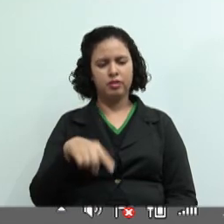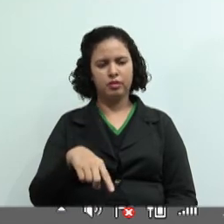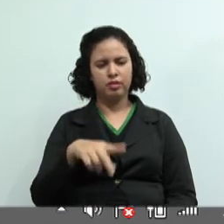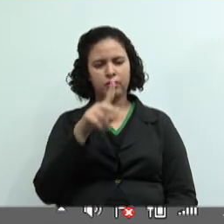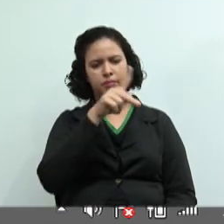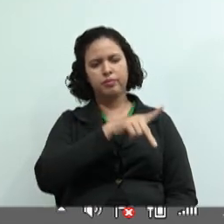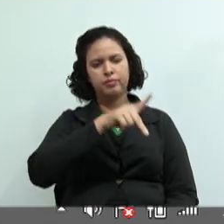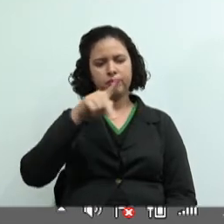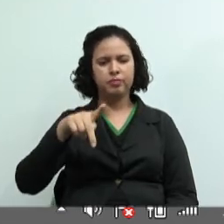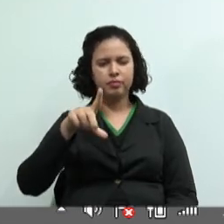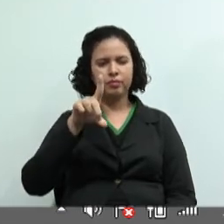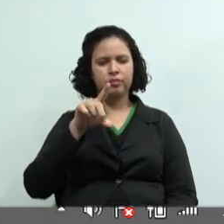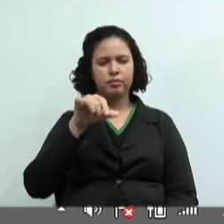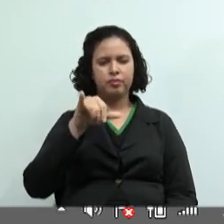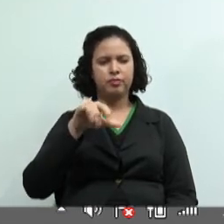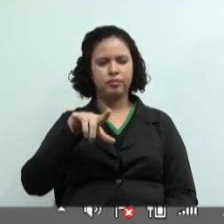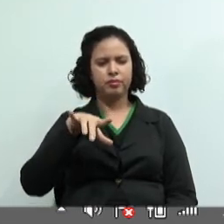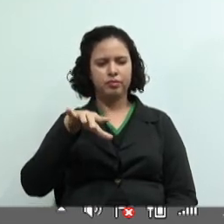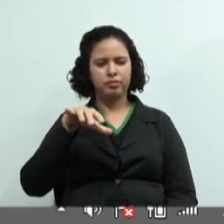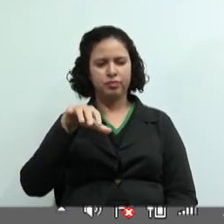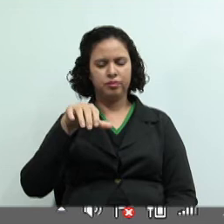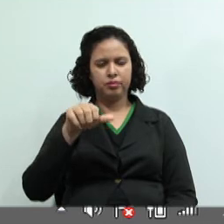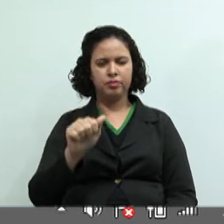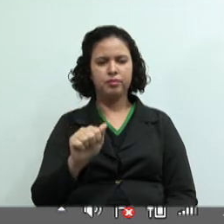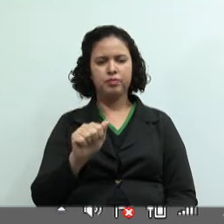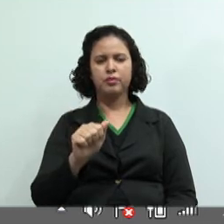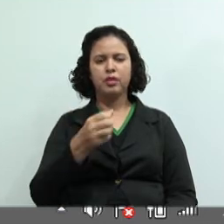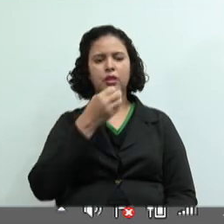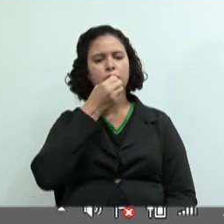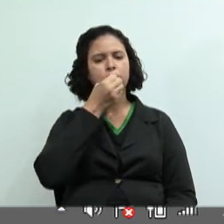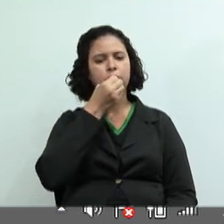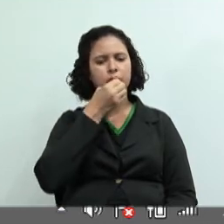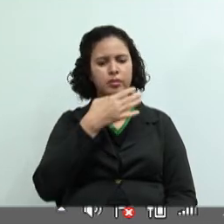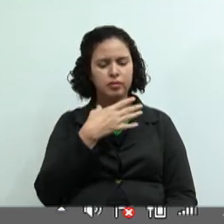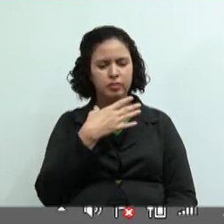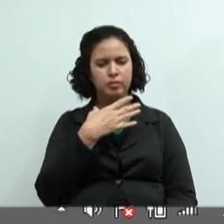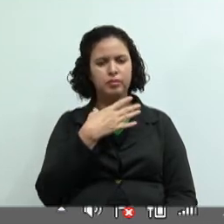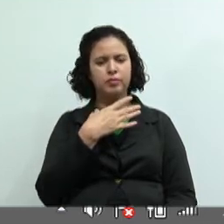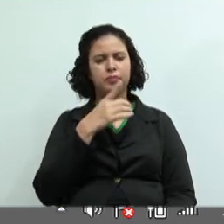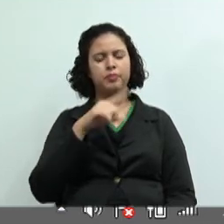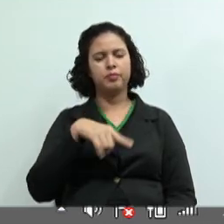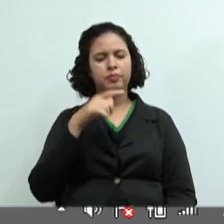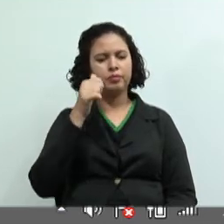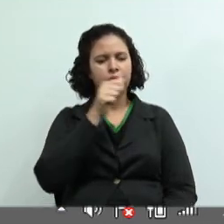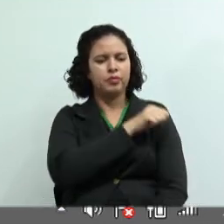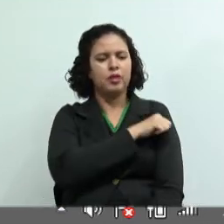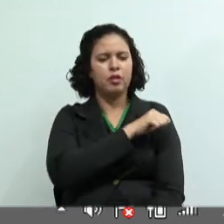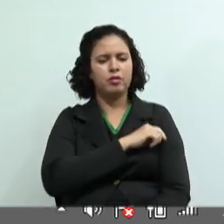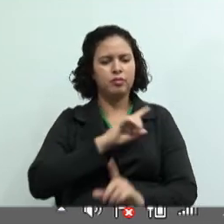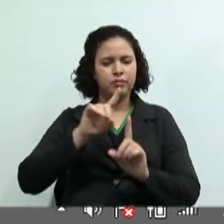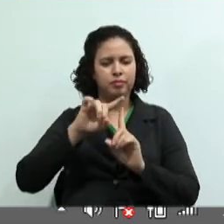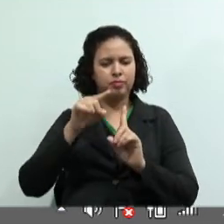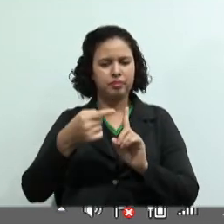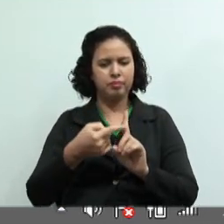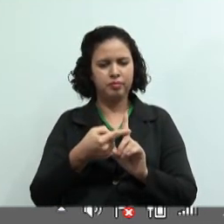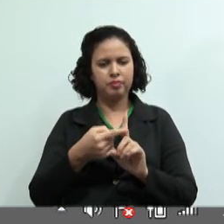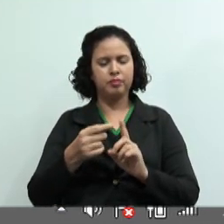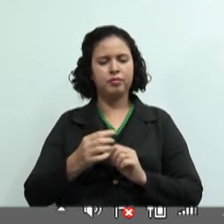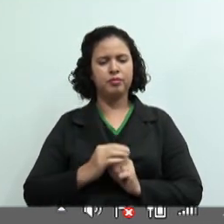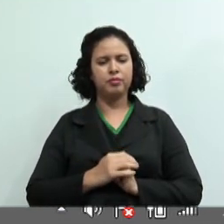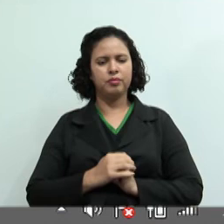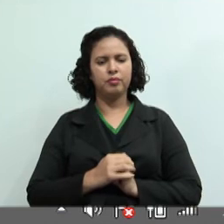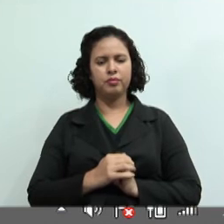obrigada, professora, olha que meninos lindos, tem até uma gestante ali, toda faceira. Então, vamos lá, continuando aqui,